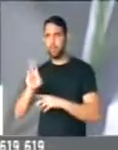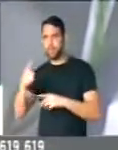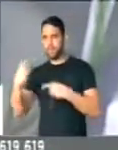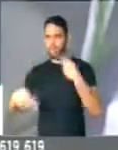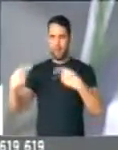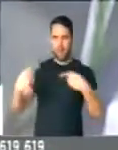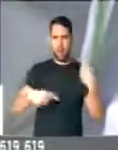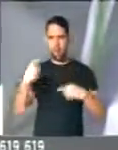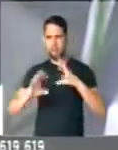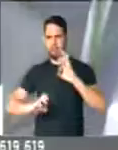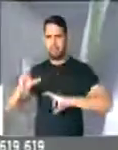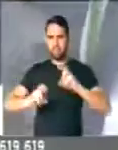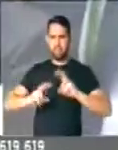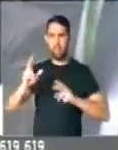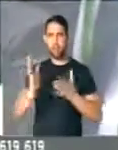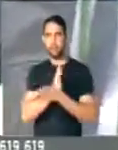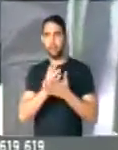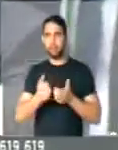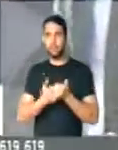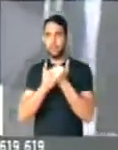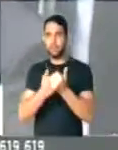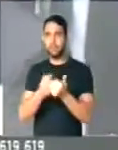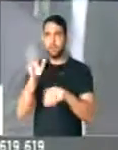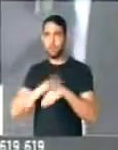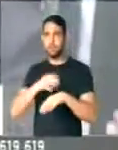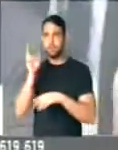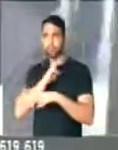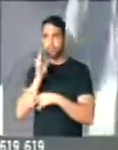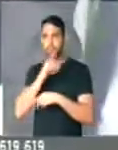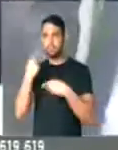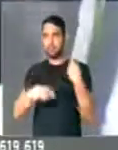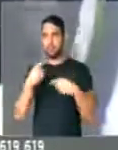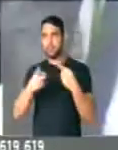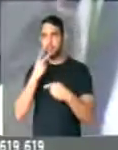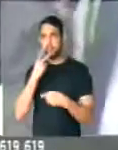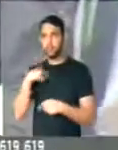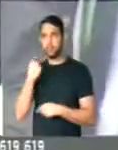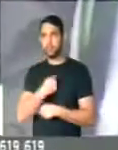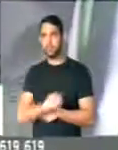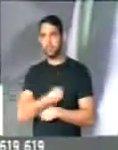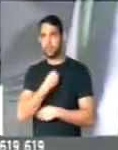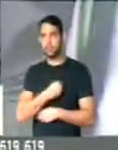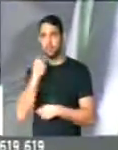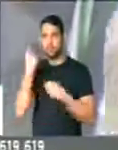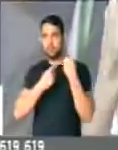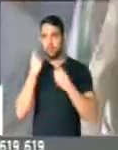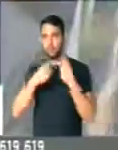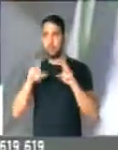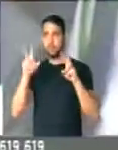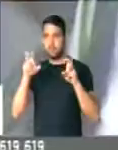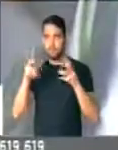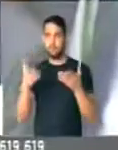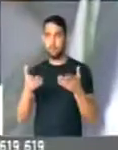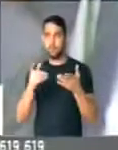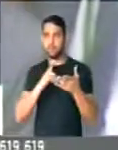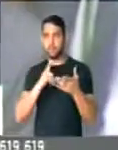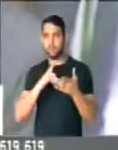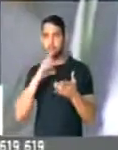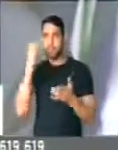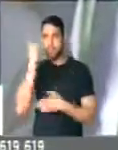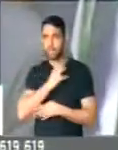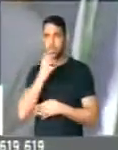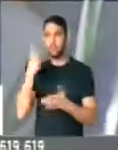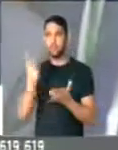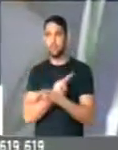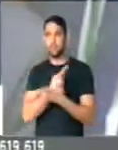do outro. Nós temos que oferecer pelo menos um regime de urgência para dizer que nós estamos preocupados com essa situação. Isso é